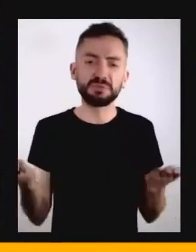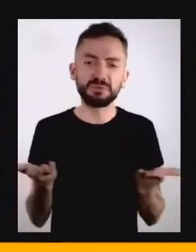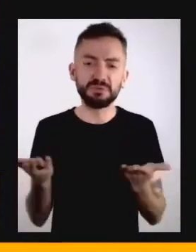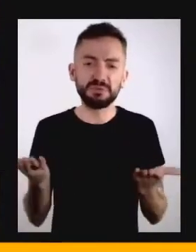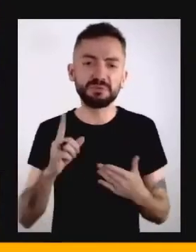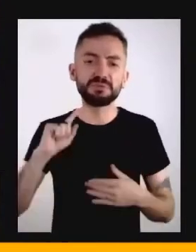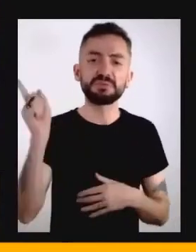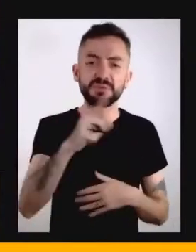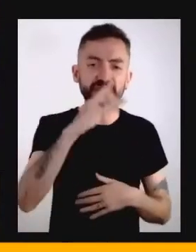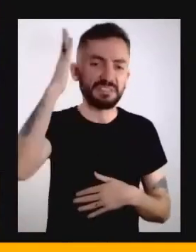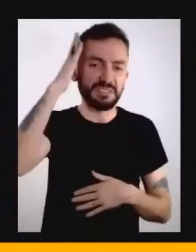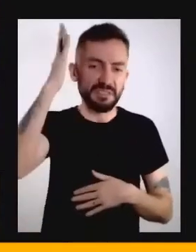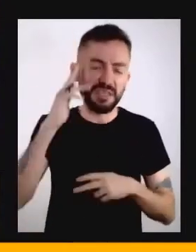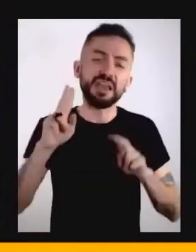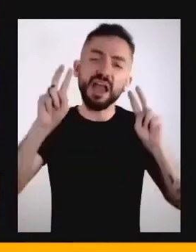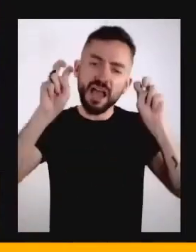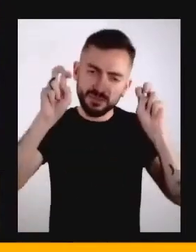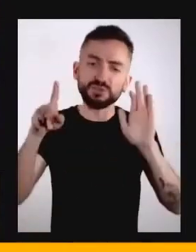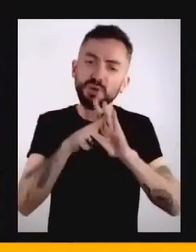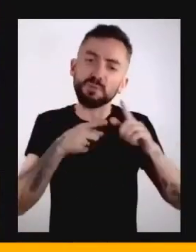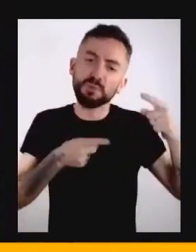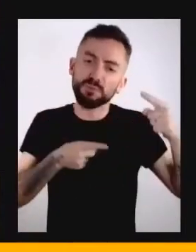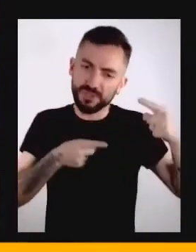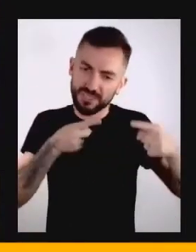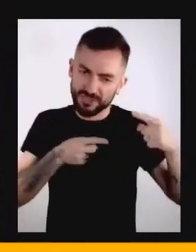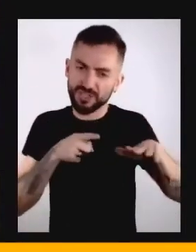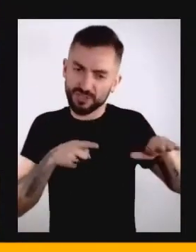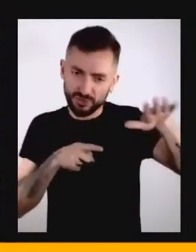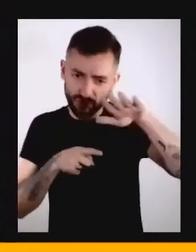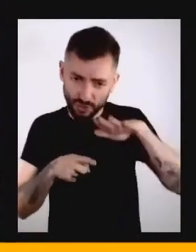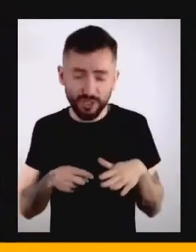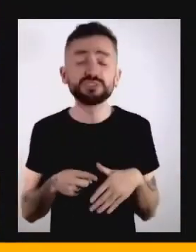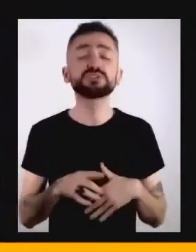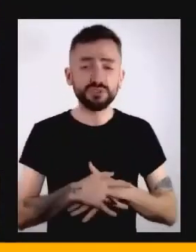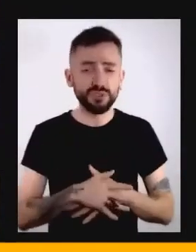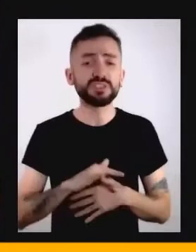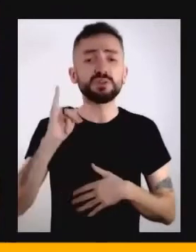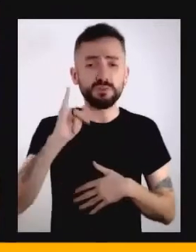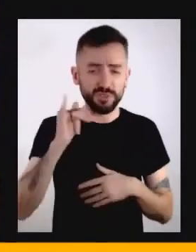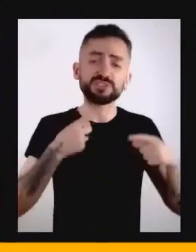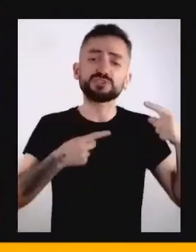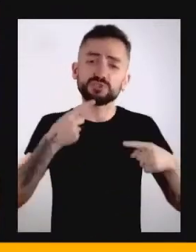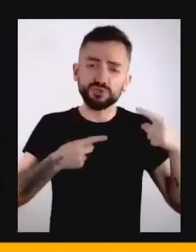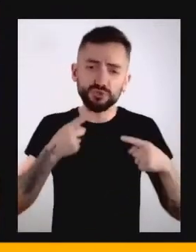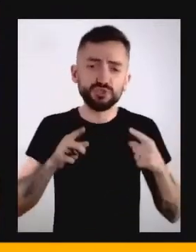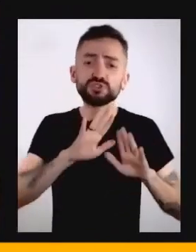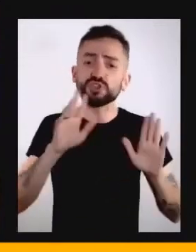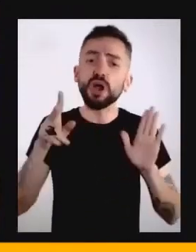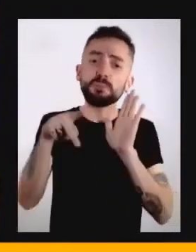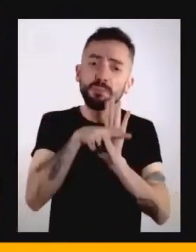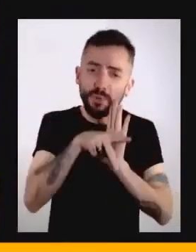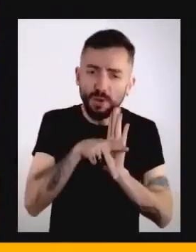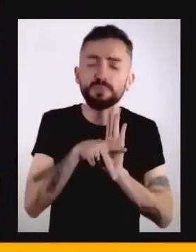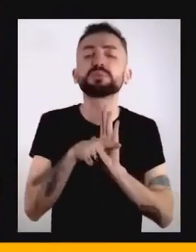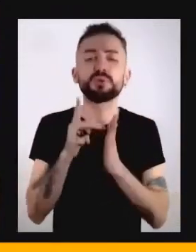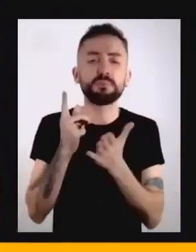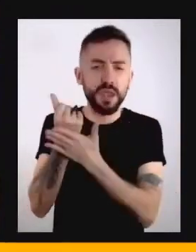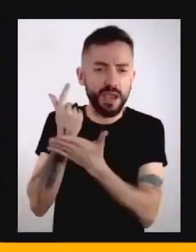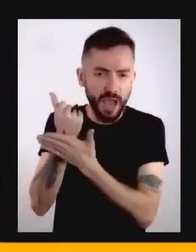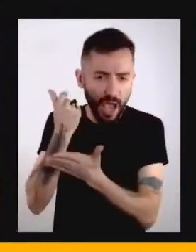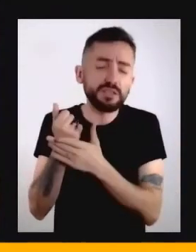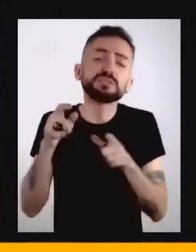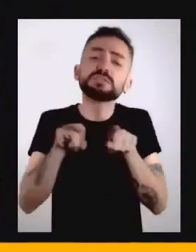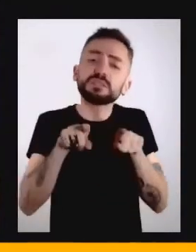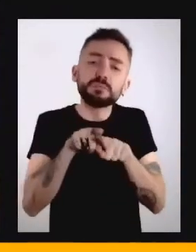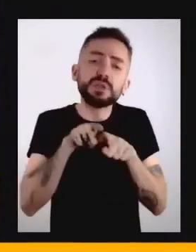sociopolítica numa escala global, uma questão que a gente tem que discutir não só do ponto de vista do mercado, mas também do ponto de vista da